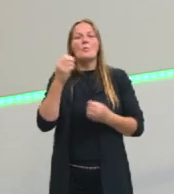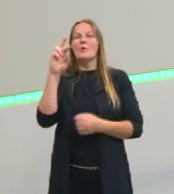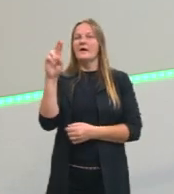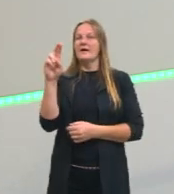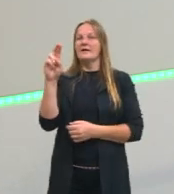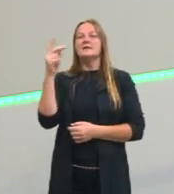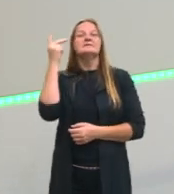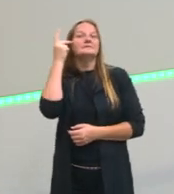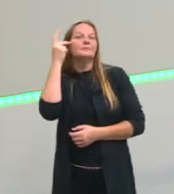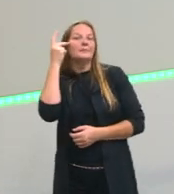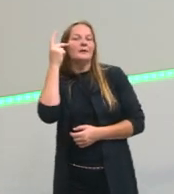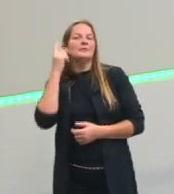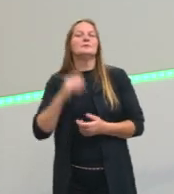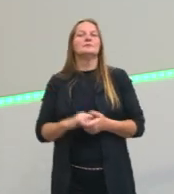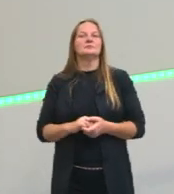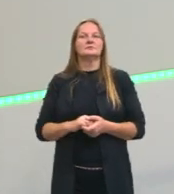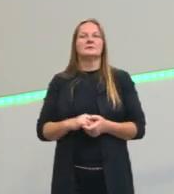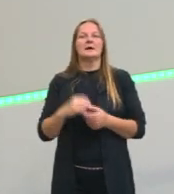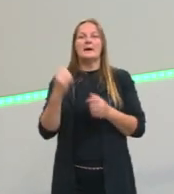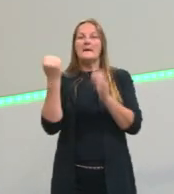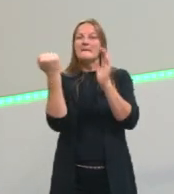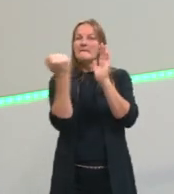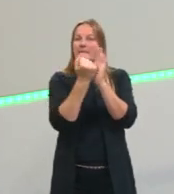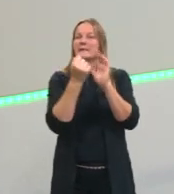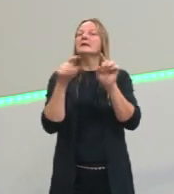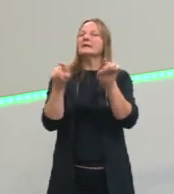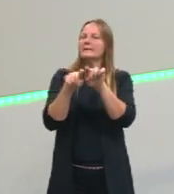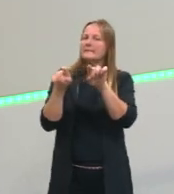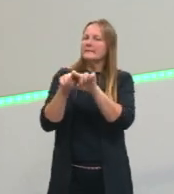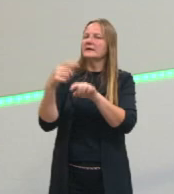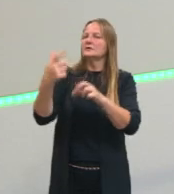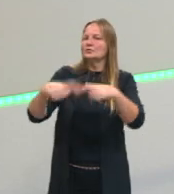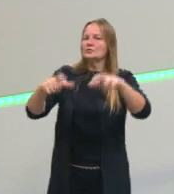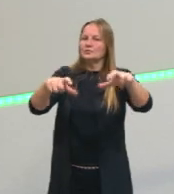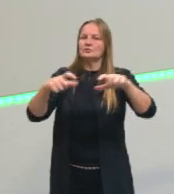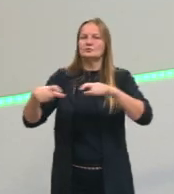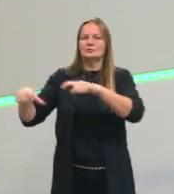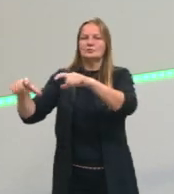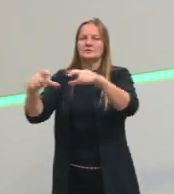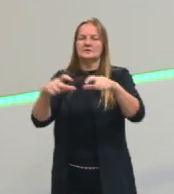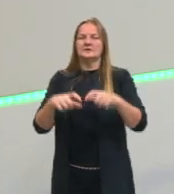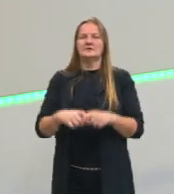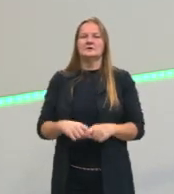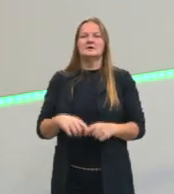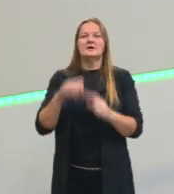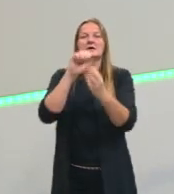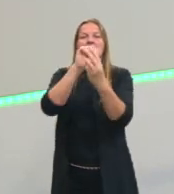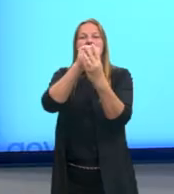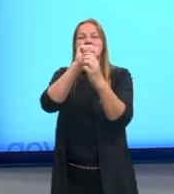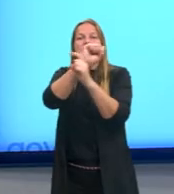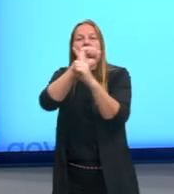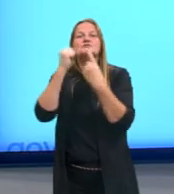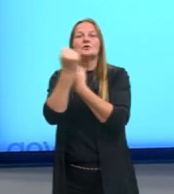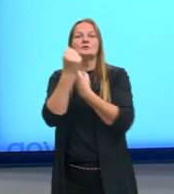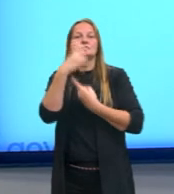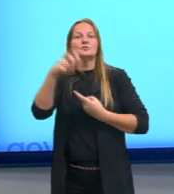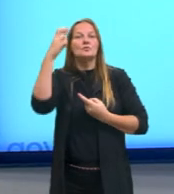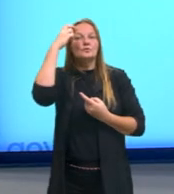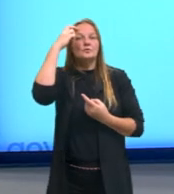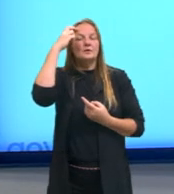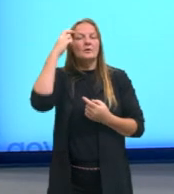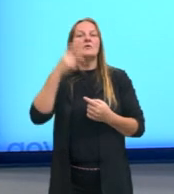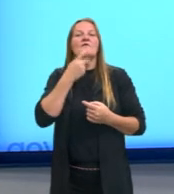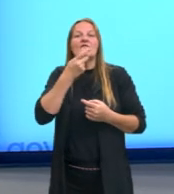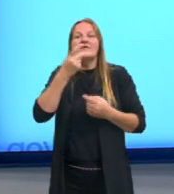lá no interior de São Paulo, que aparece em outros lugares também. E também essa questão sociocultural, no qual os